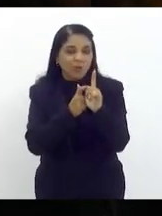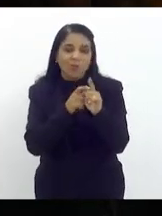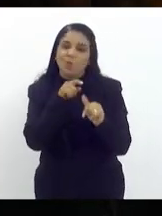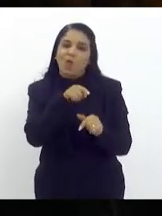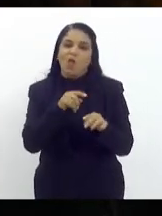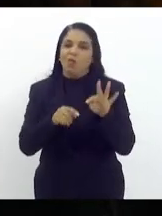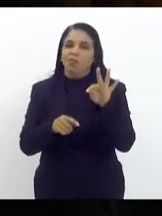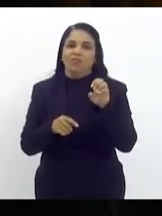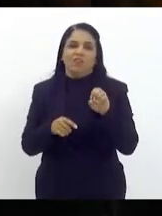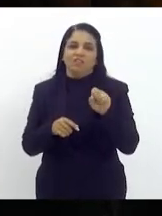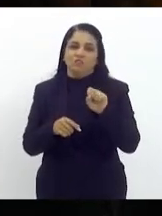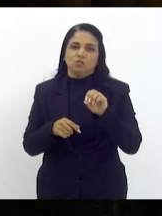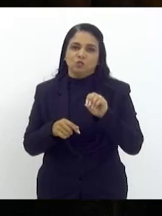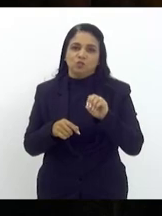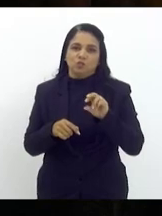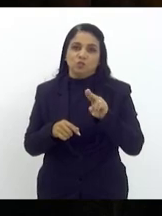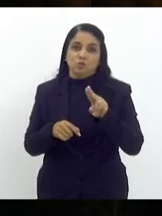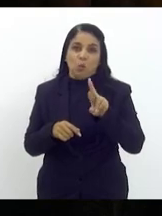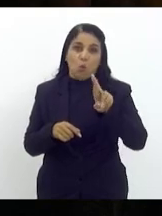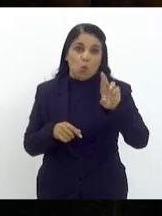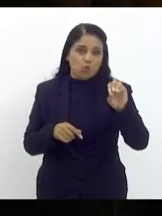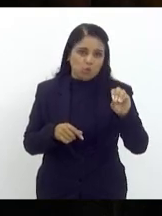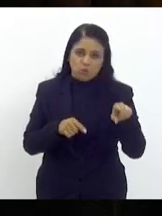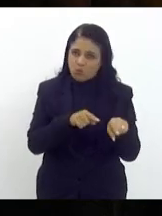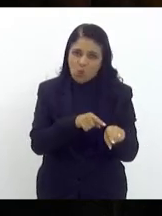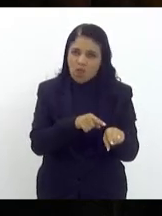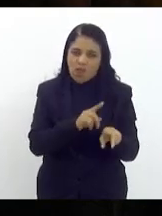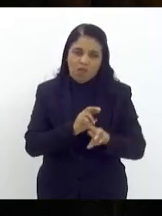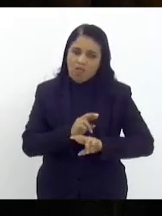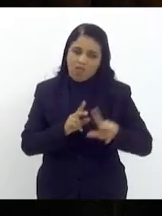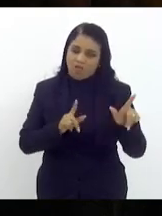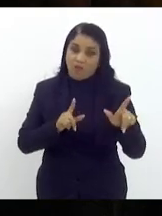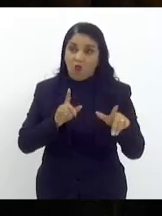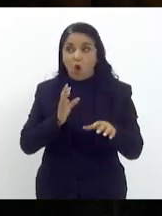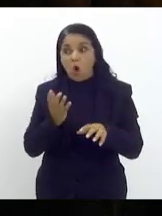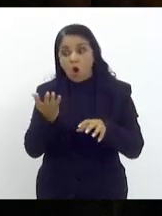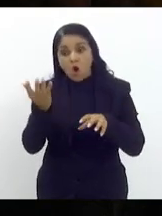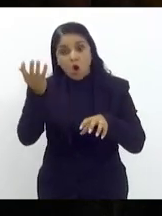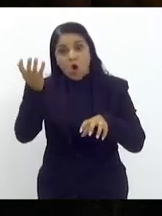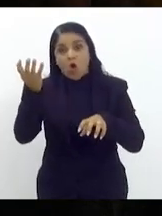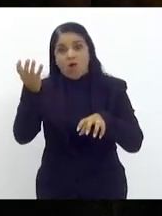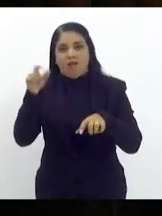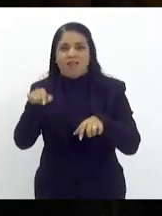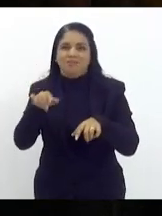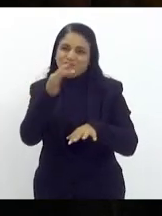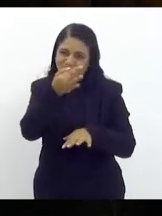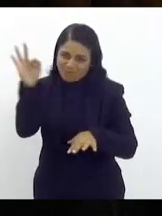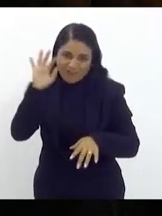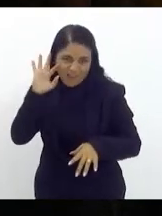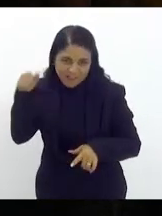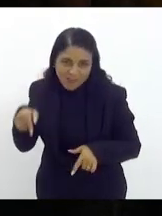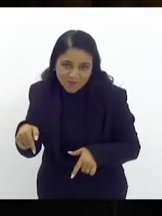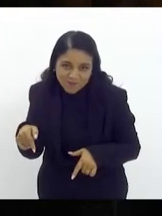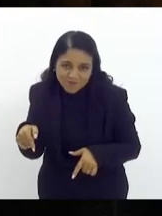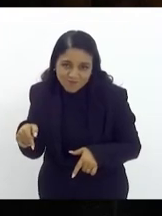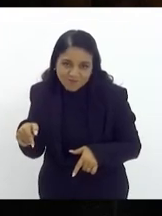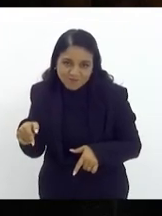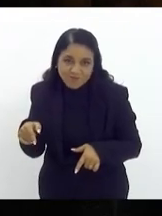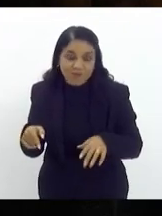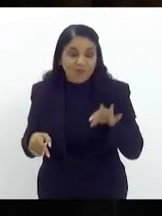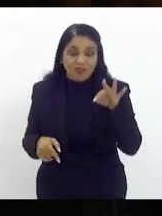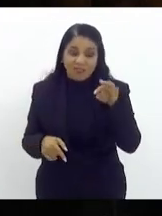nacional é o congresso nacional a união isto é o